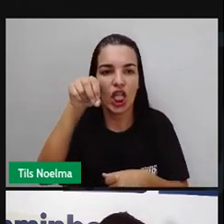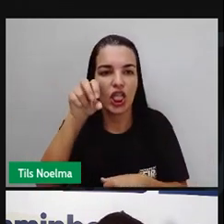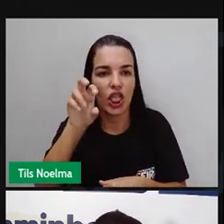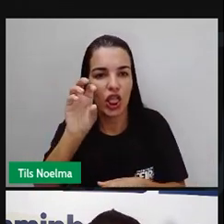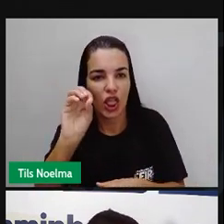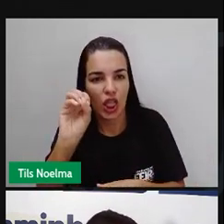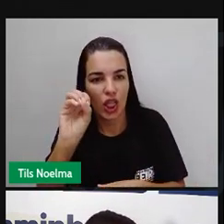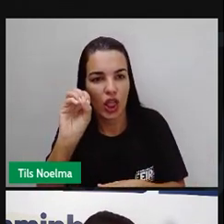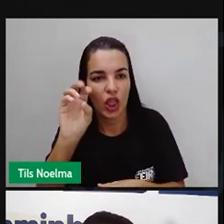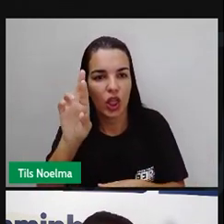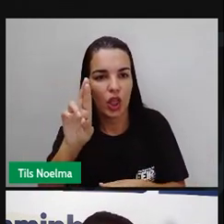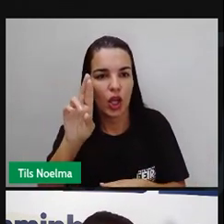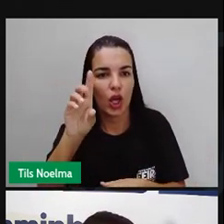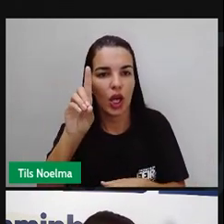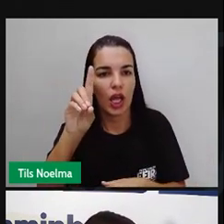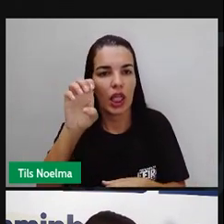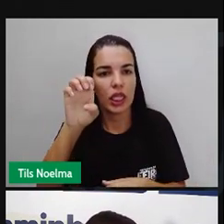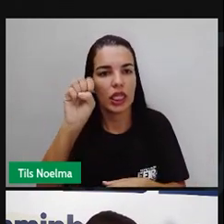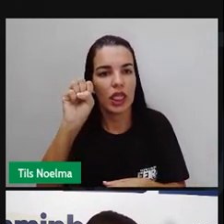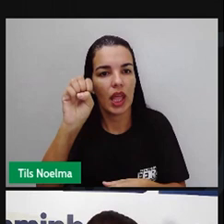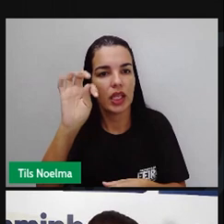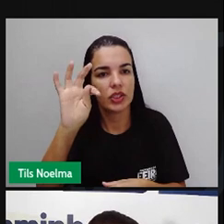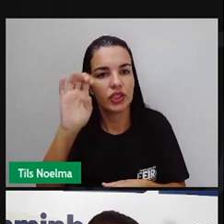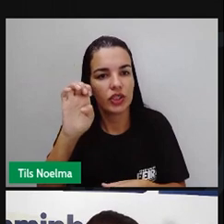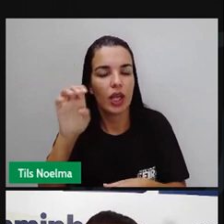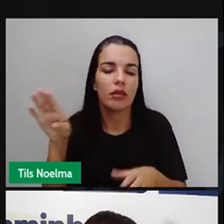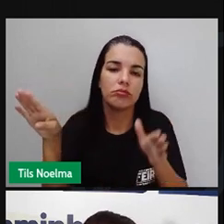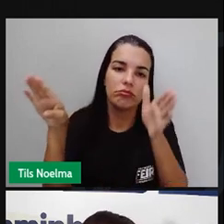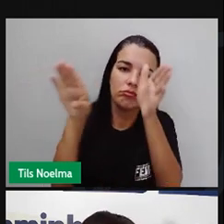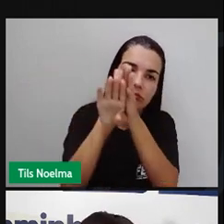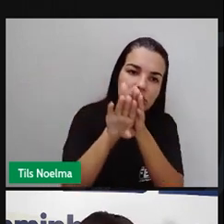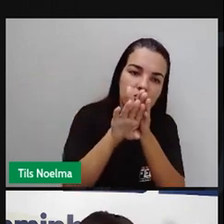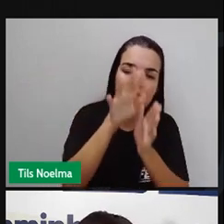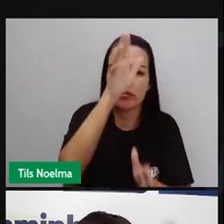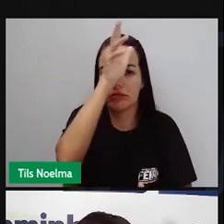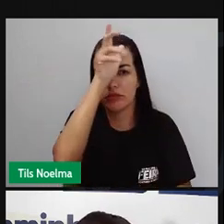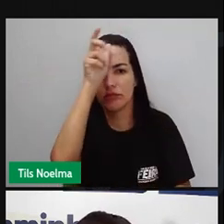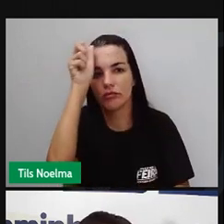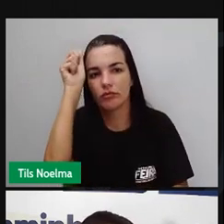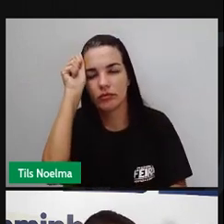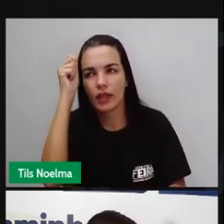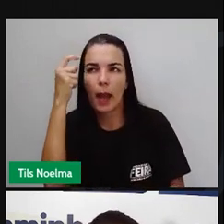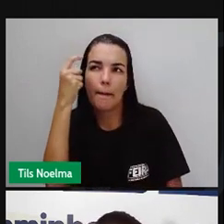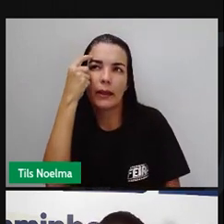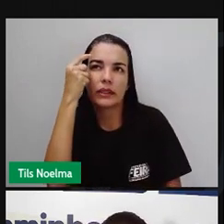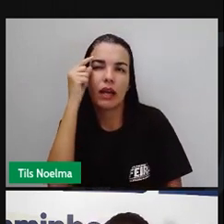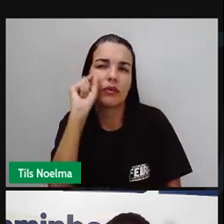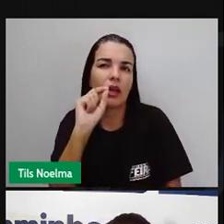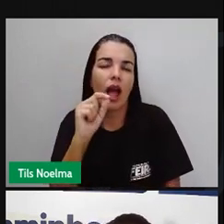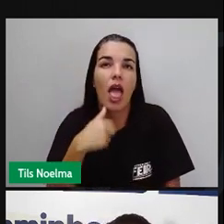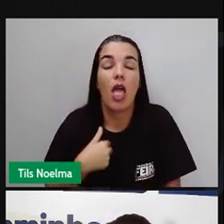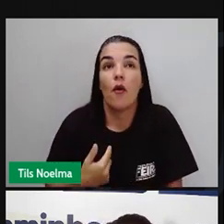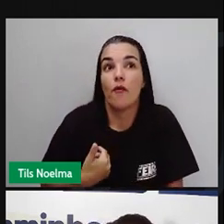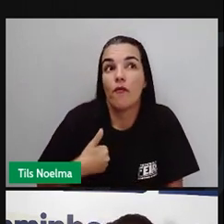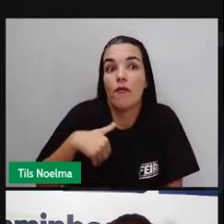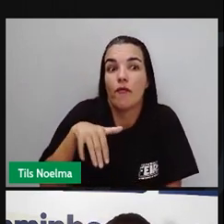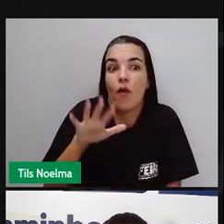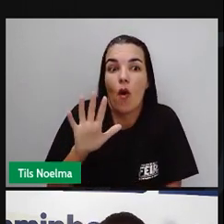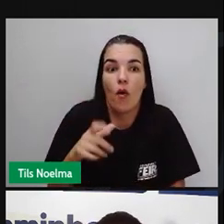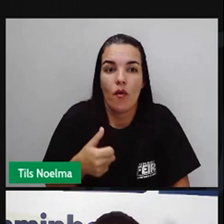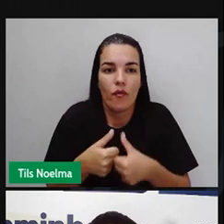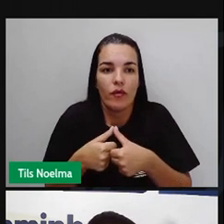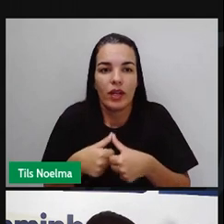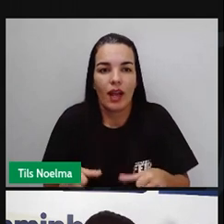precárias nessa região e pela ilusão do enriquecimento fácil as pessoas elas saíram de lá e foram até